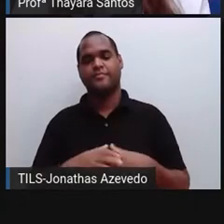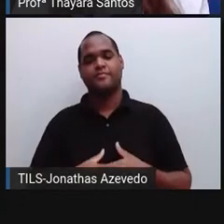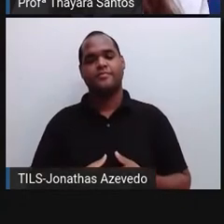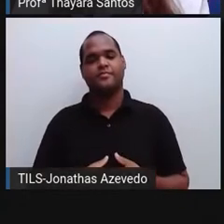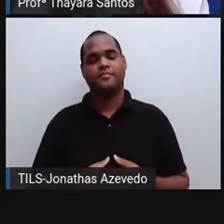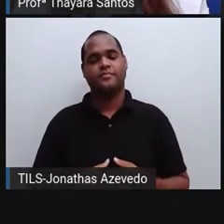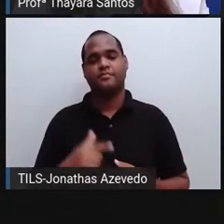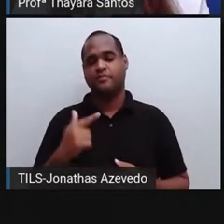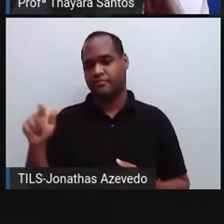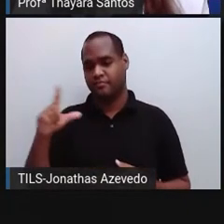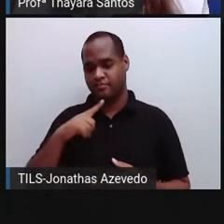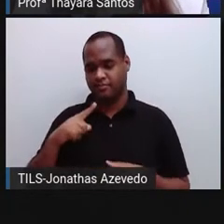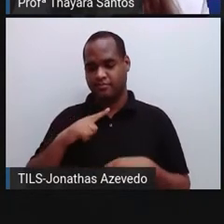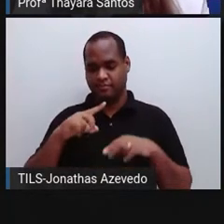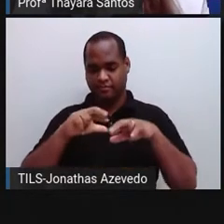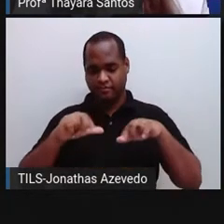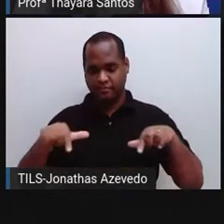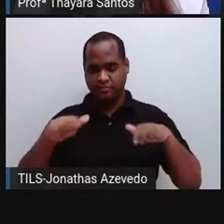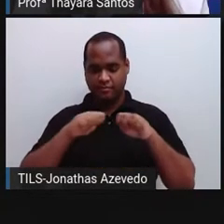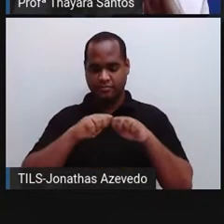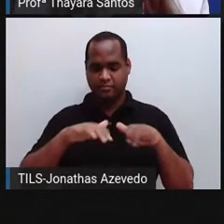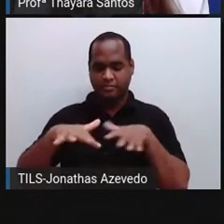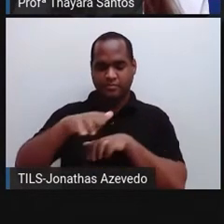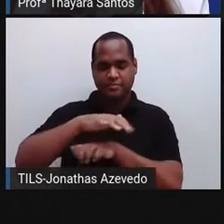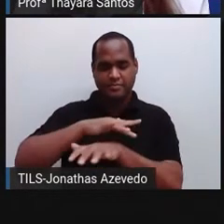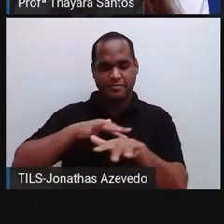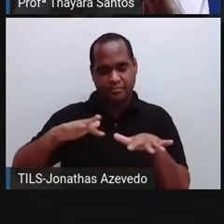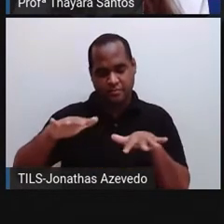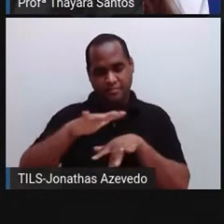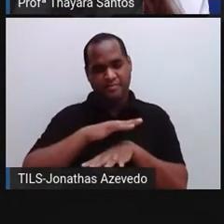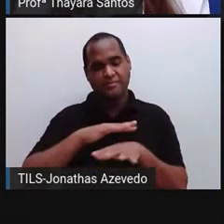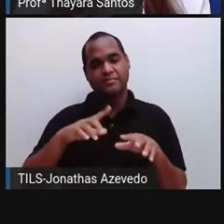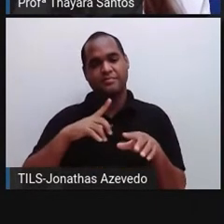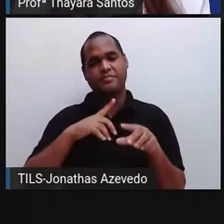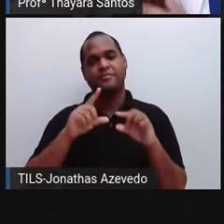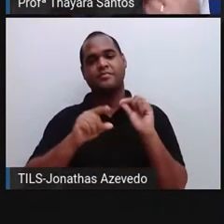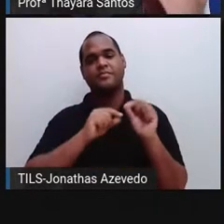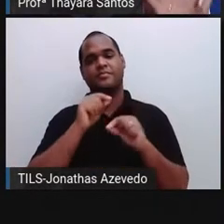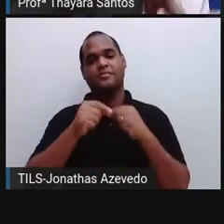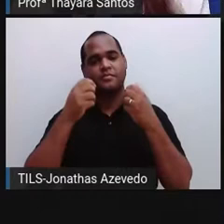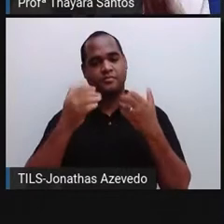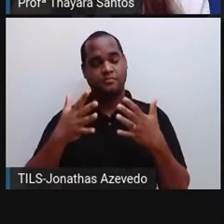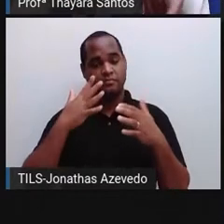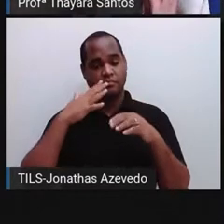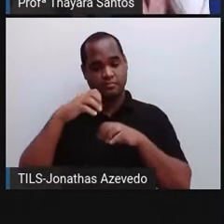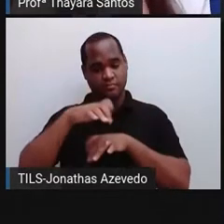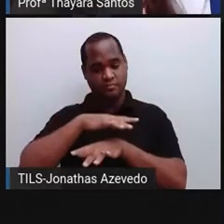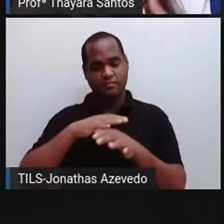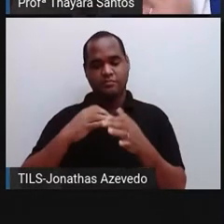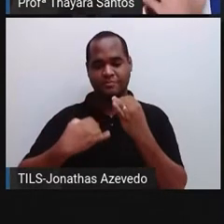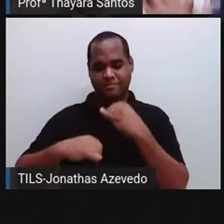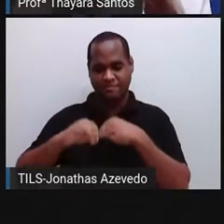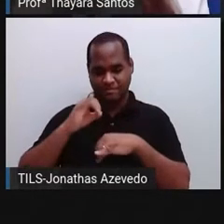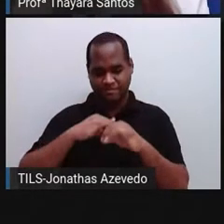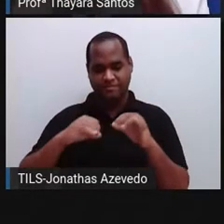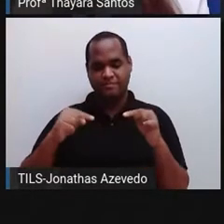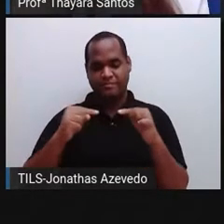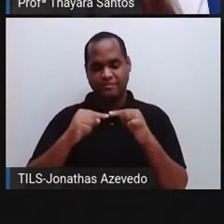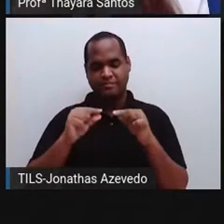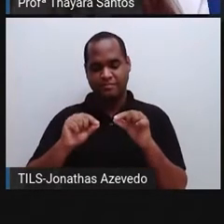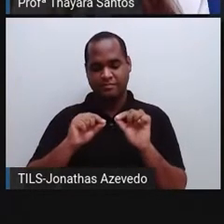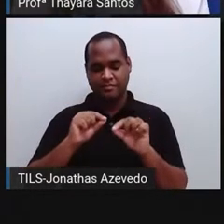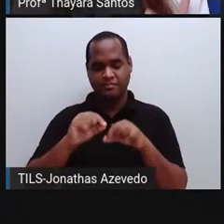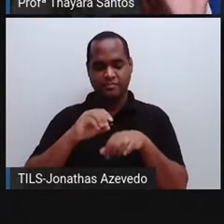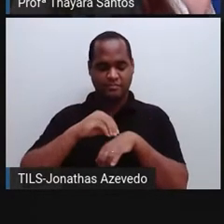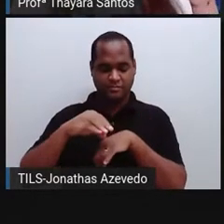A gente viu que eles têm vários neurotransmissores e esses neurotransmissores são mensageiros químicos que vão levar essa informação que a